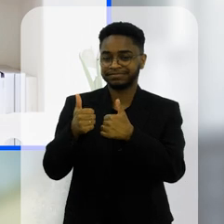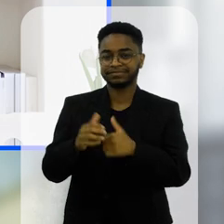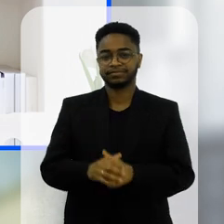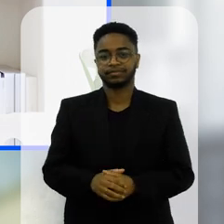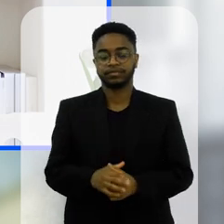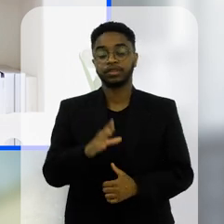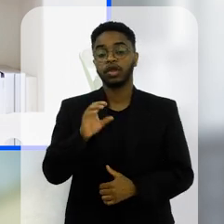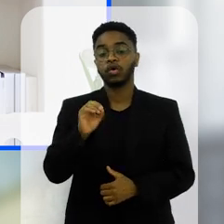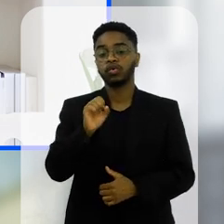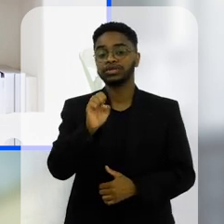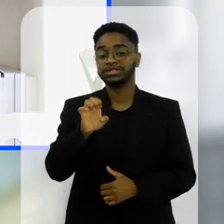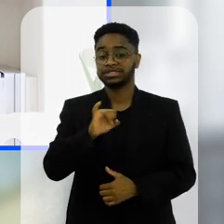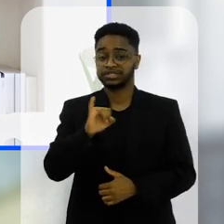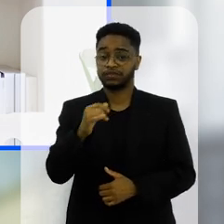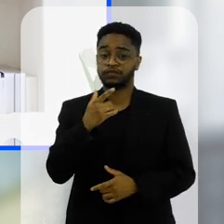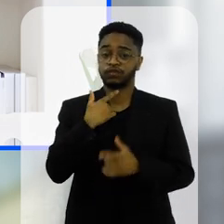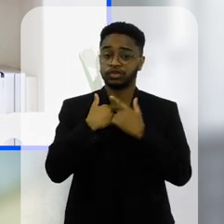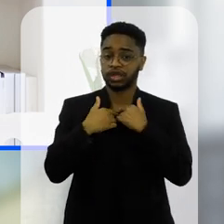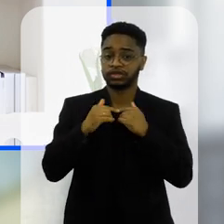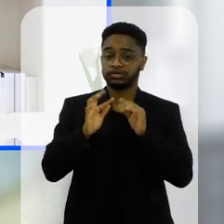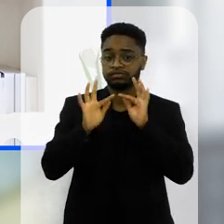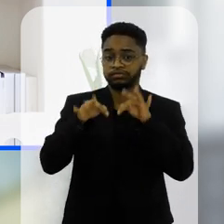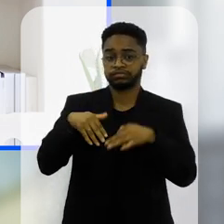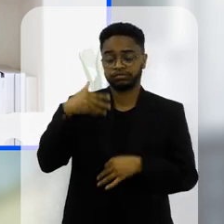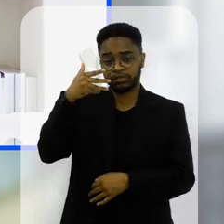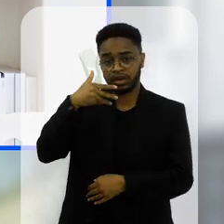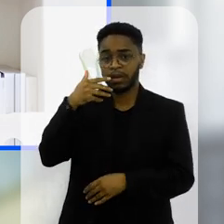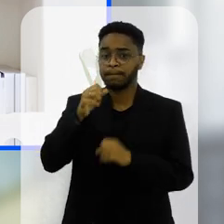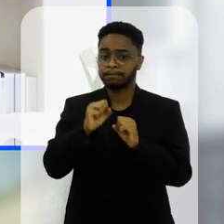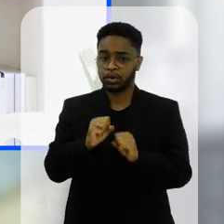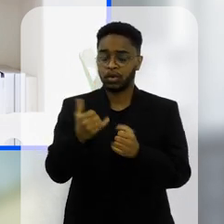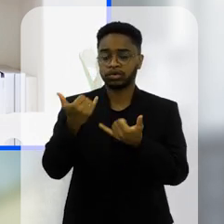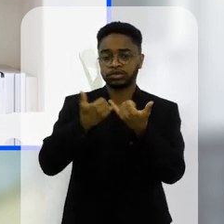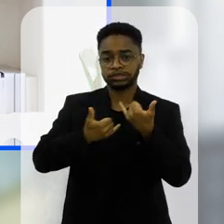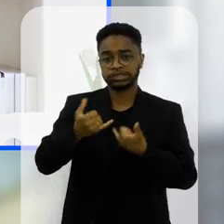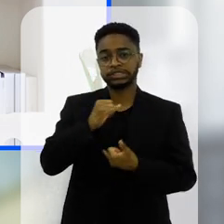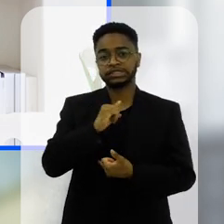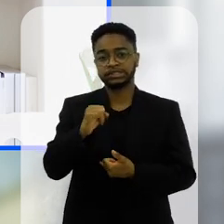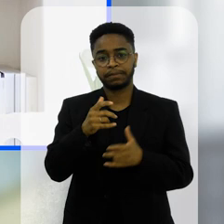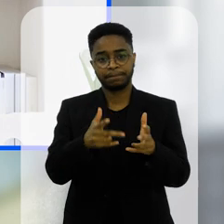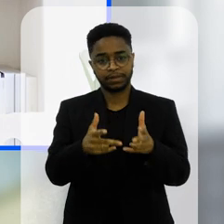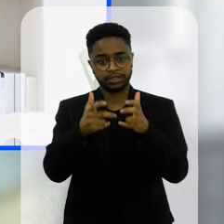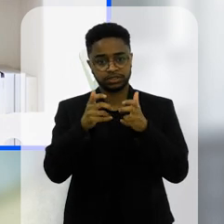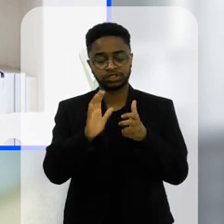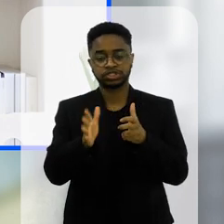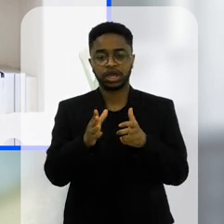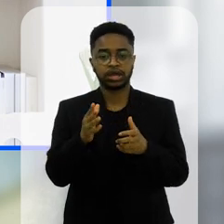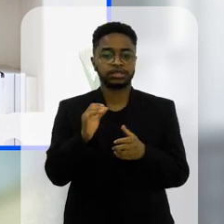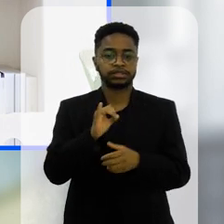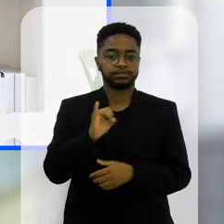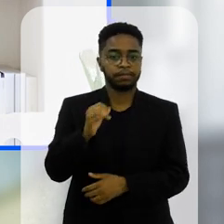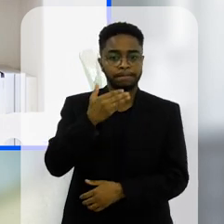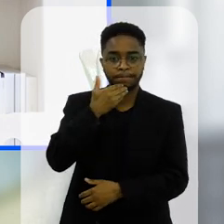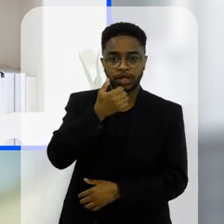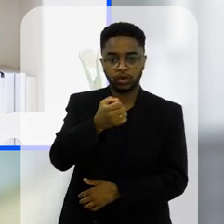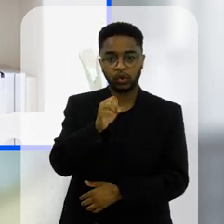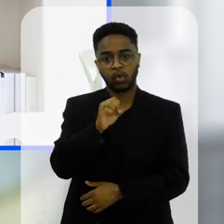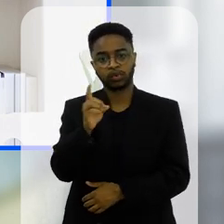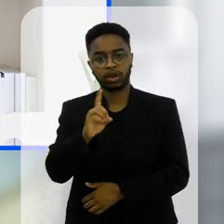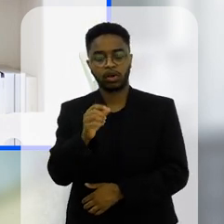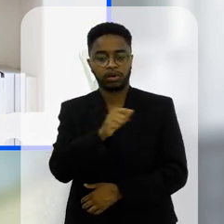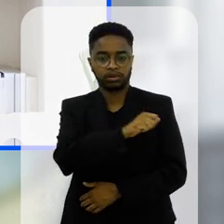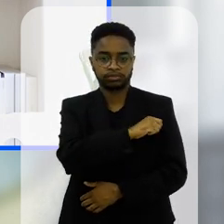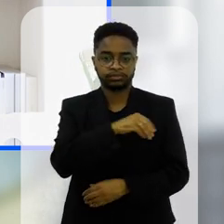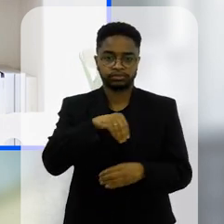tá bem e Rose se você quiser fazer as suas considerações finais também falar pra gente se já teve alguma percepção também na melhora do